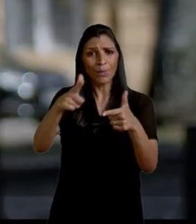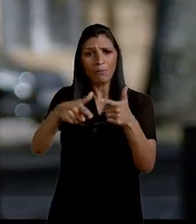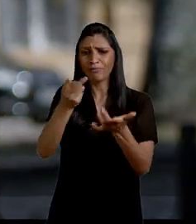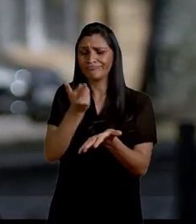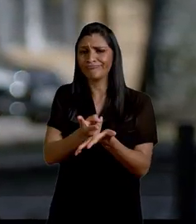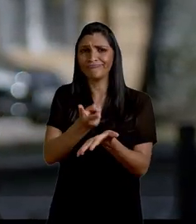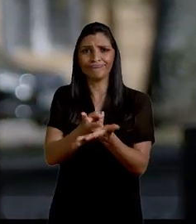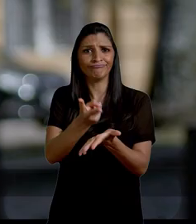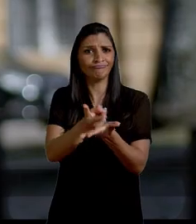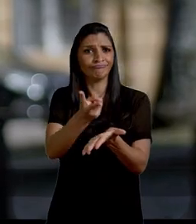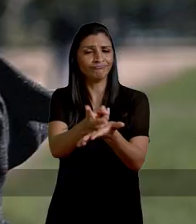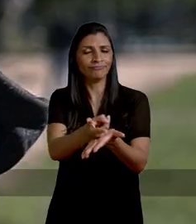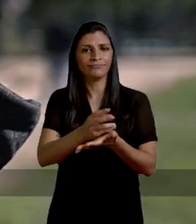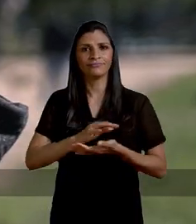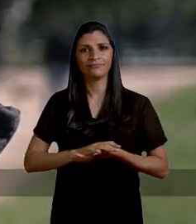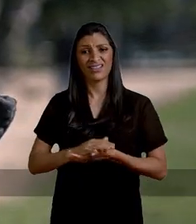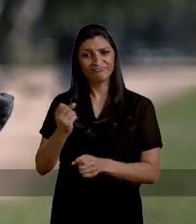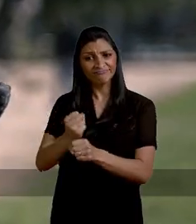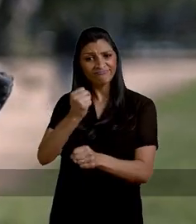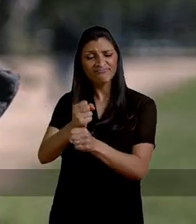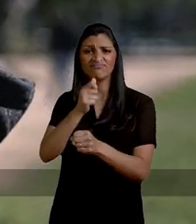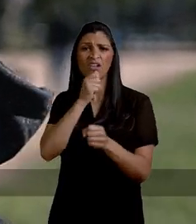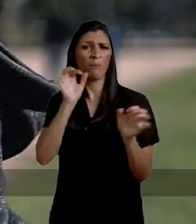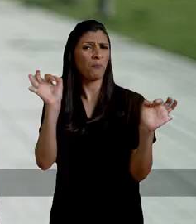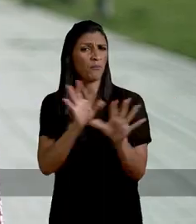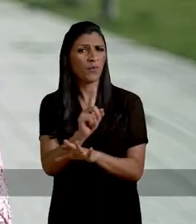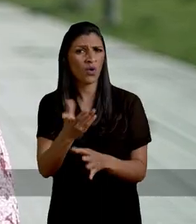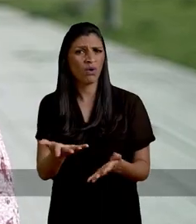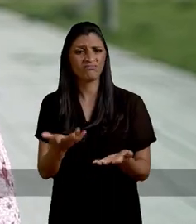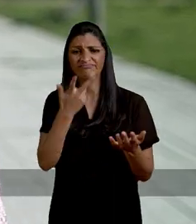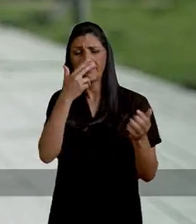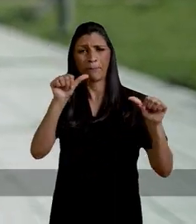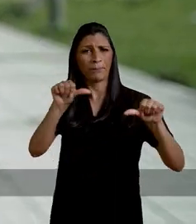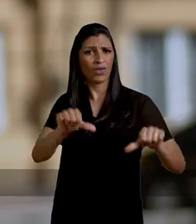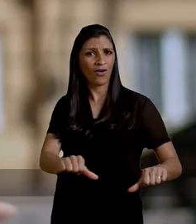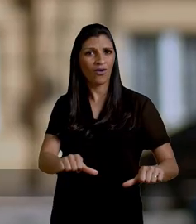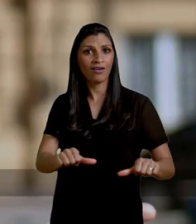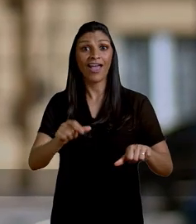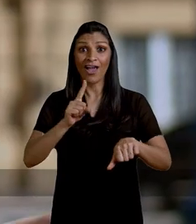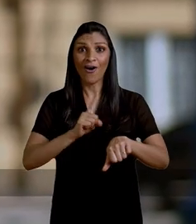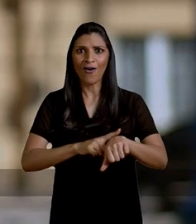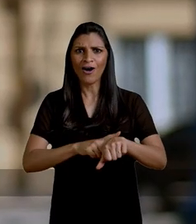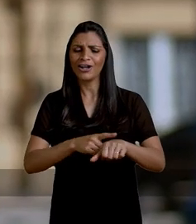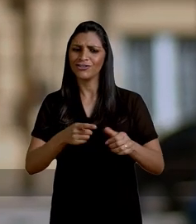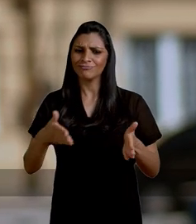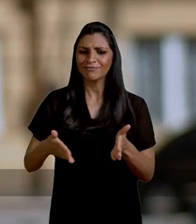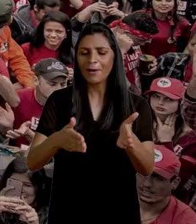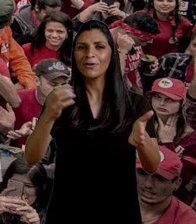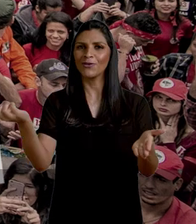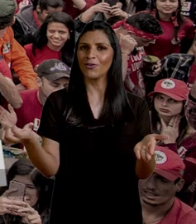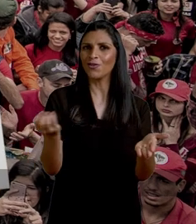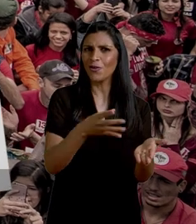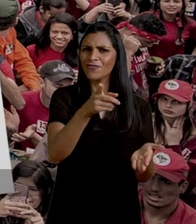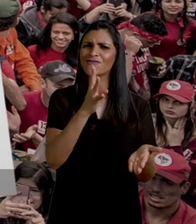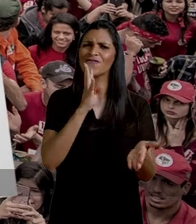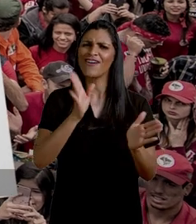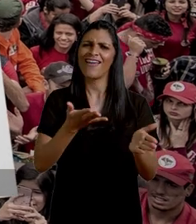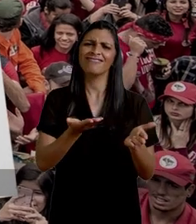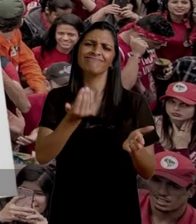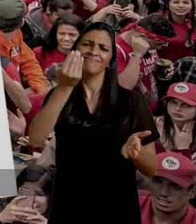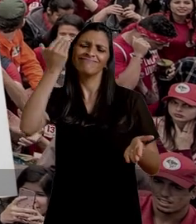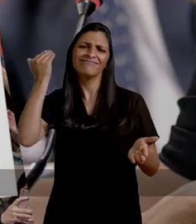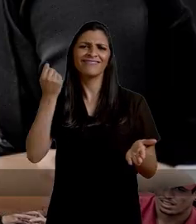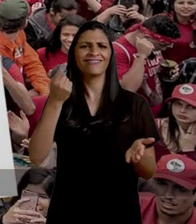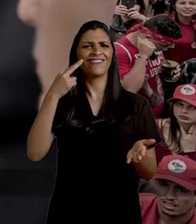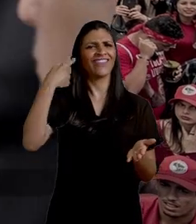os mesmos problemas ficaram. Um monte de obra inacabada que tem. Tá cada vez pior. É hora de seguir um caminho novo. Vocês me conhecem